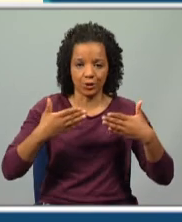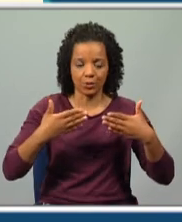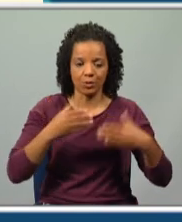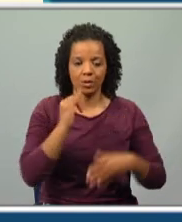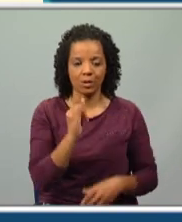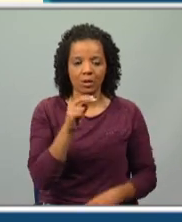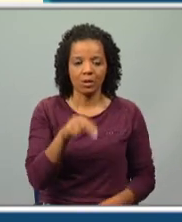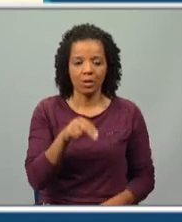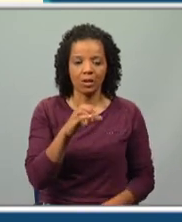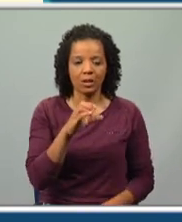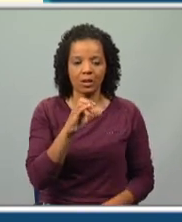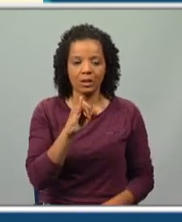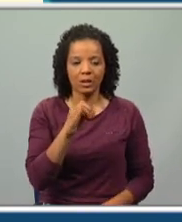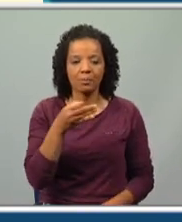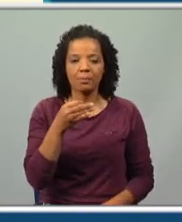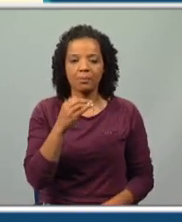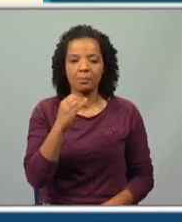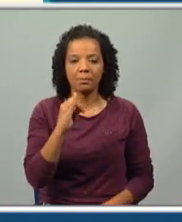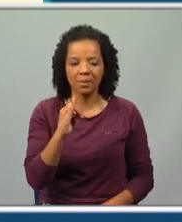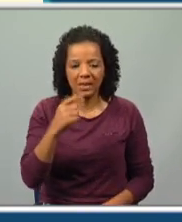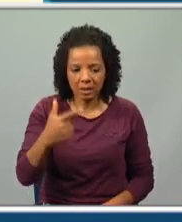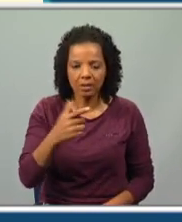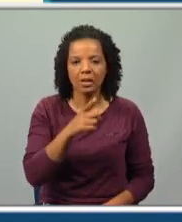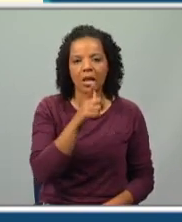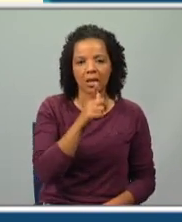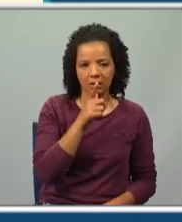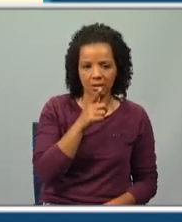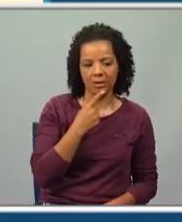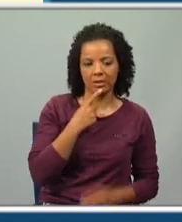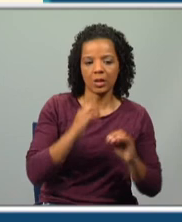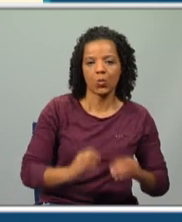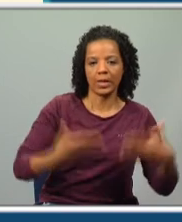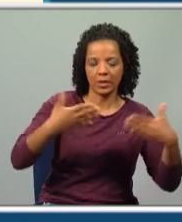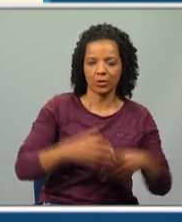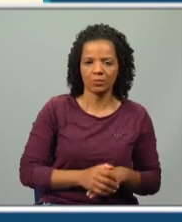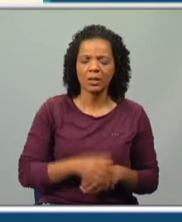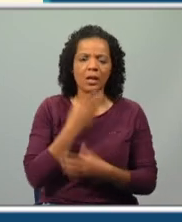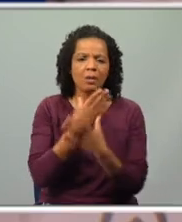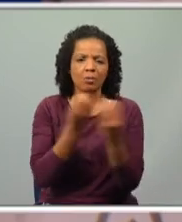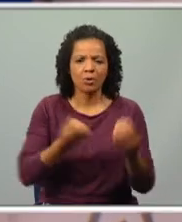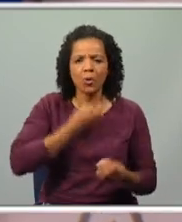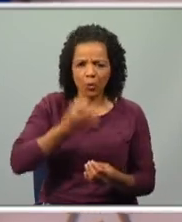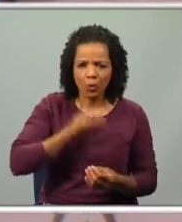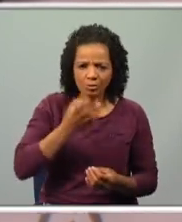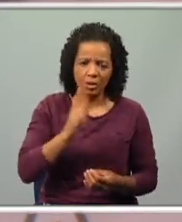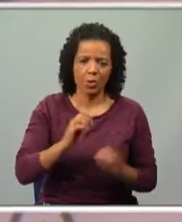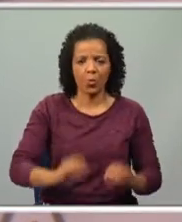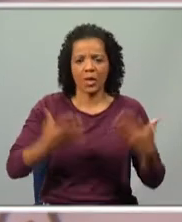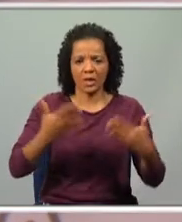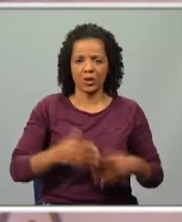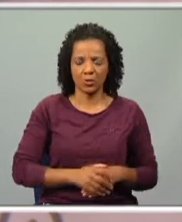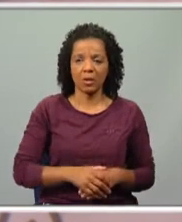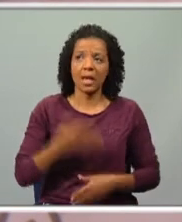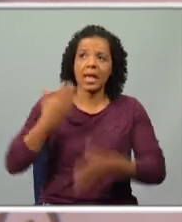Incipit significa início em latim. E é o início de muitas histórias, de muitos contos populares até. O que é que se